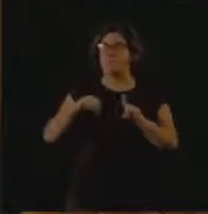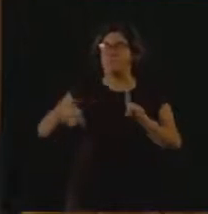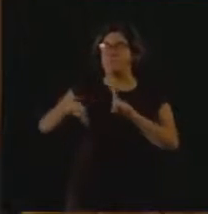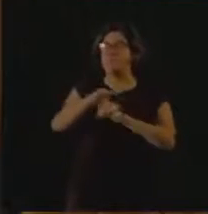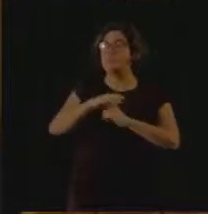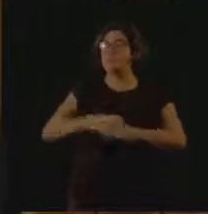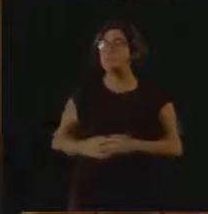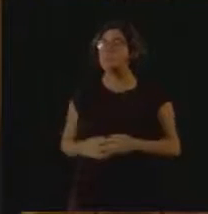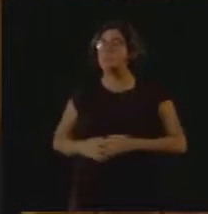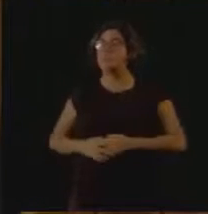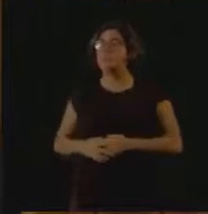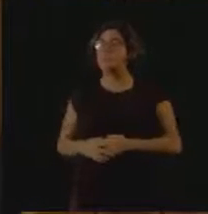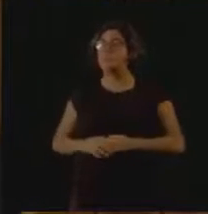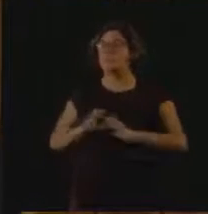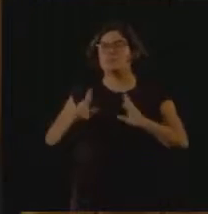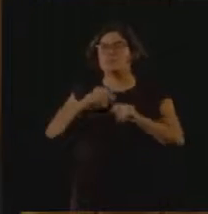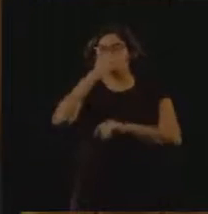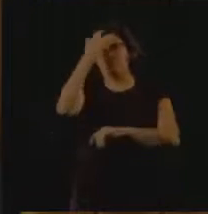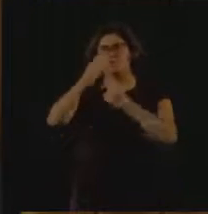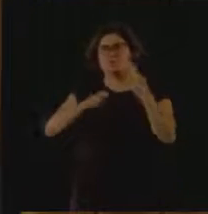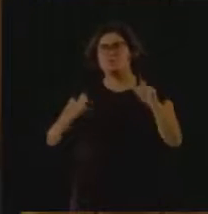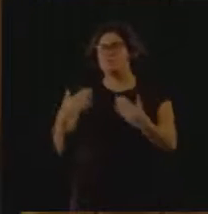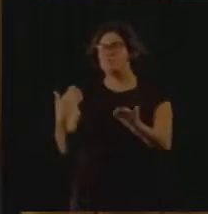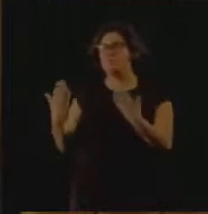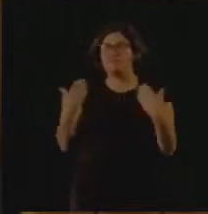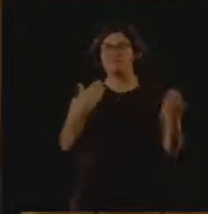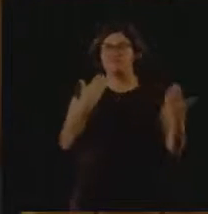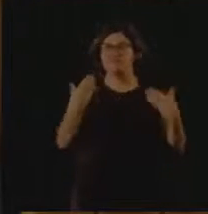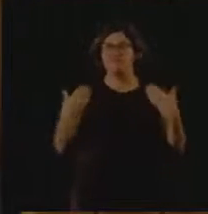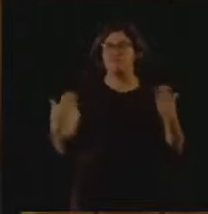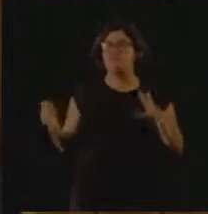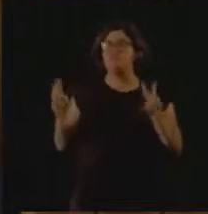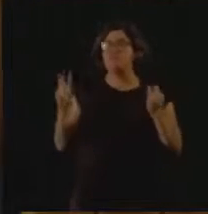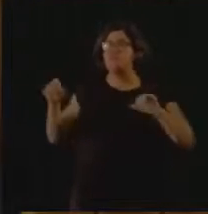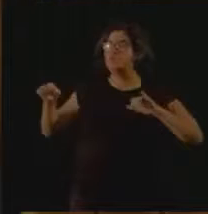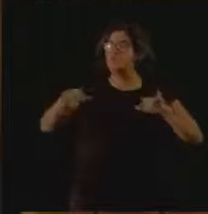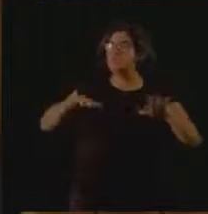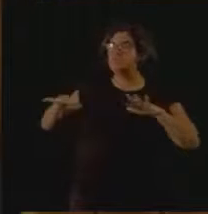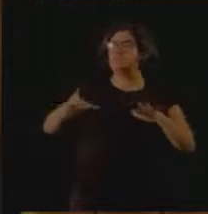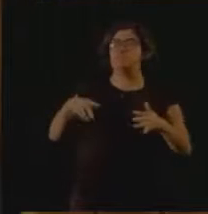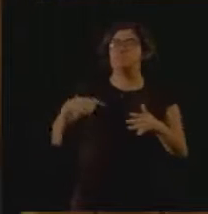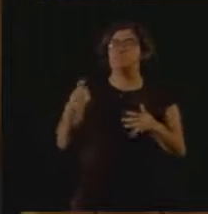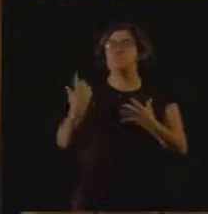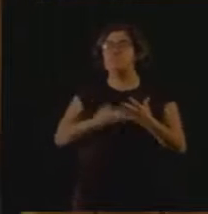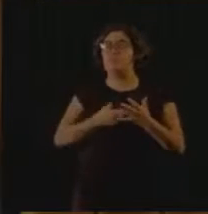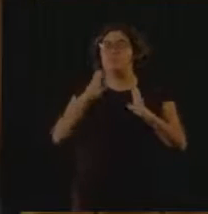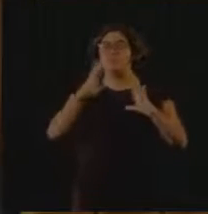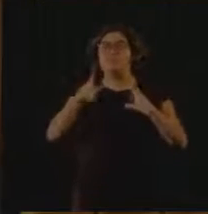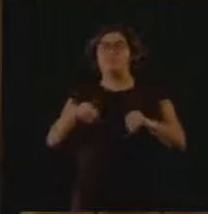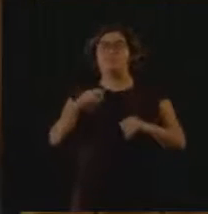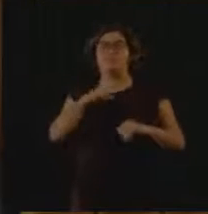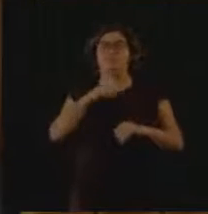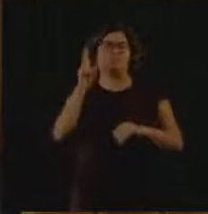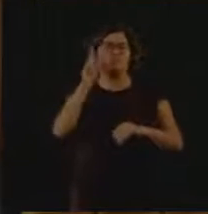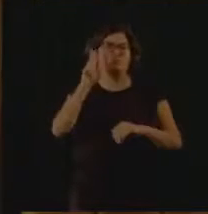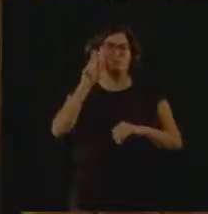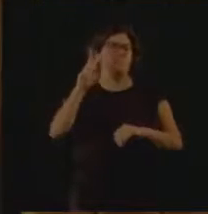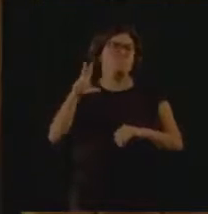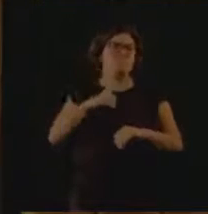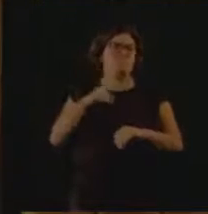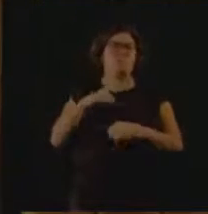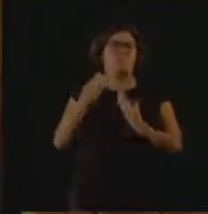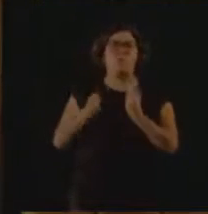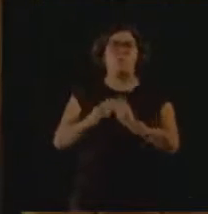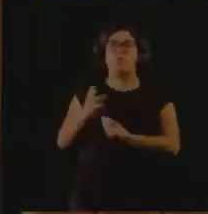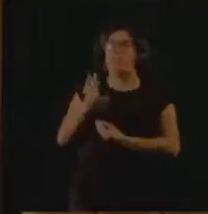converso, e eu tenho conversado com muitas pessoas sobre esse movimento, todo mundo tem uma história pessoal de como